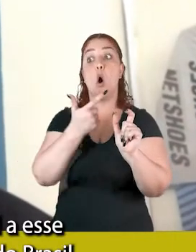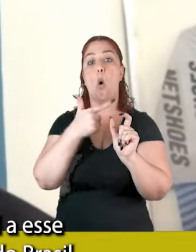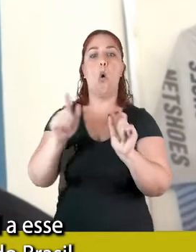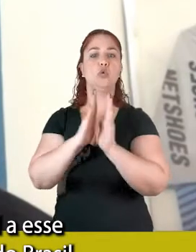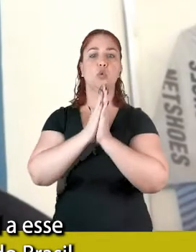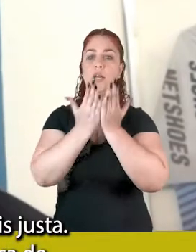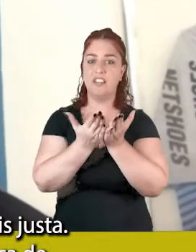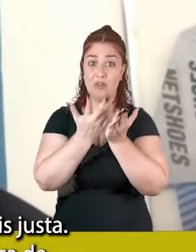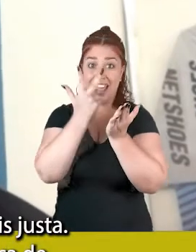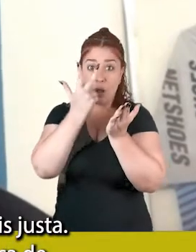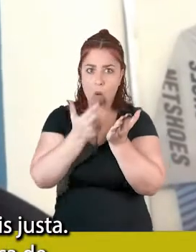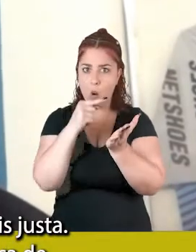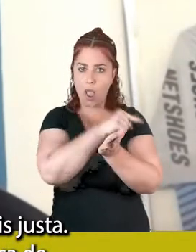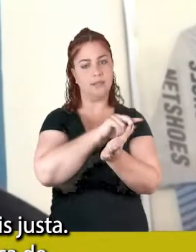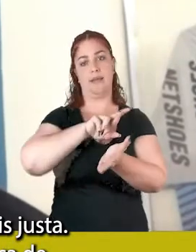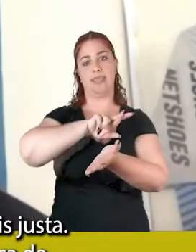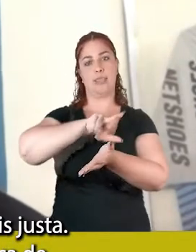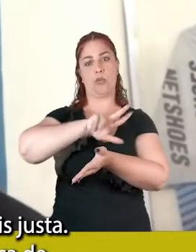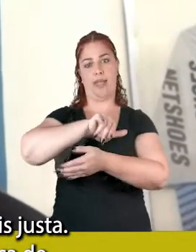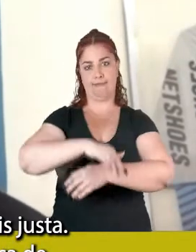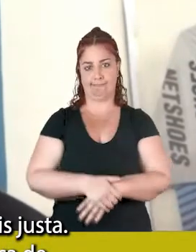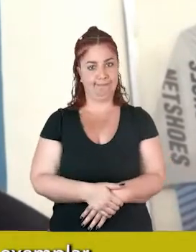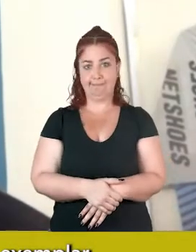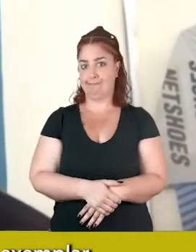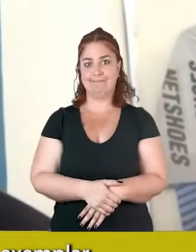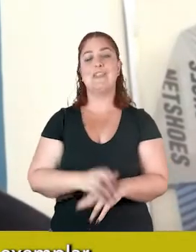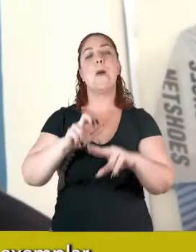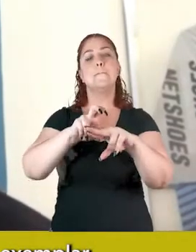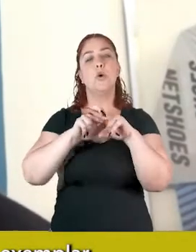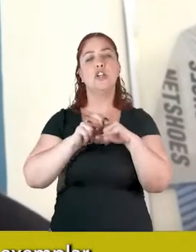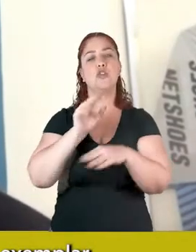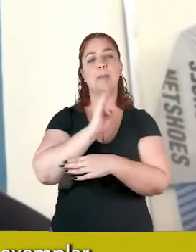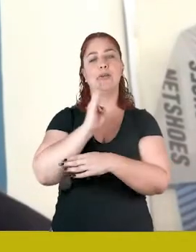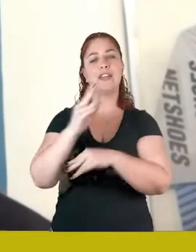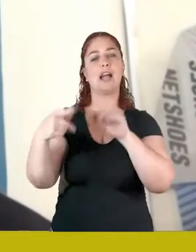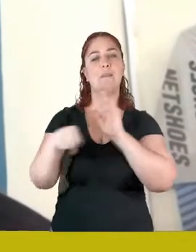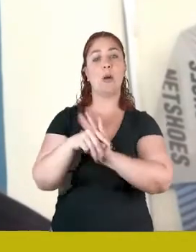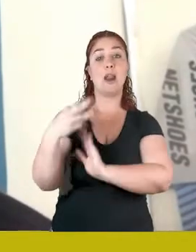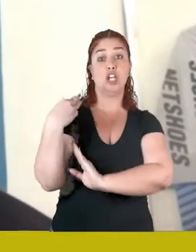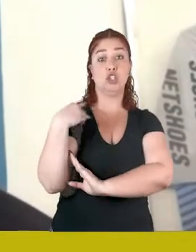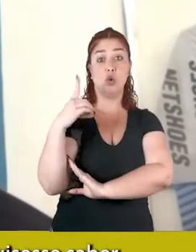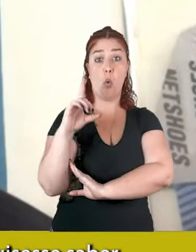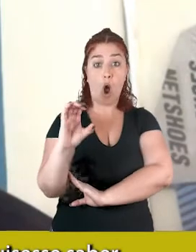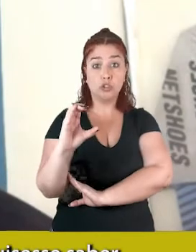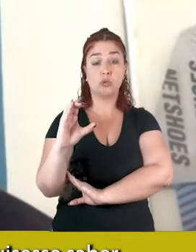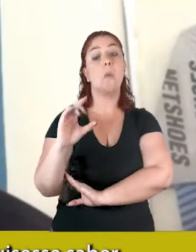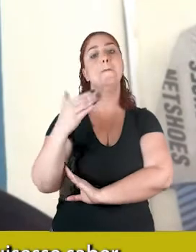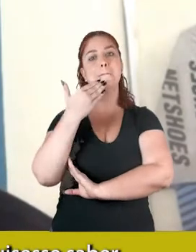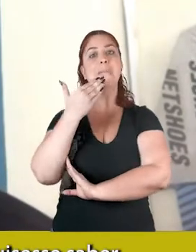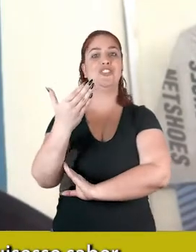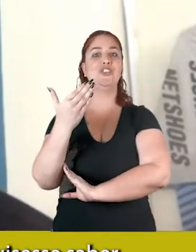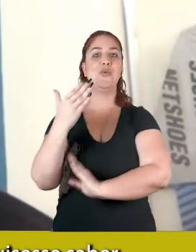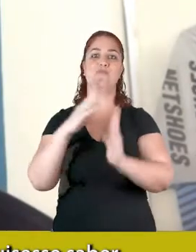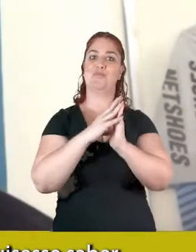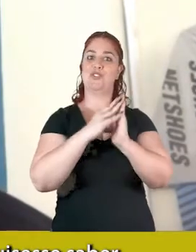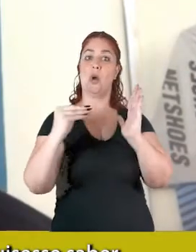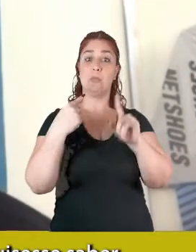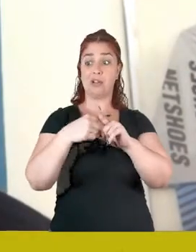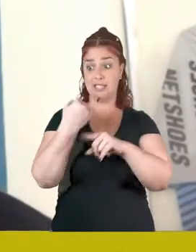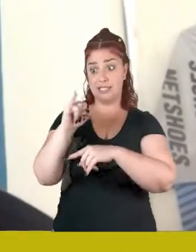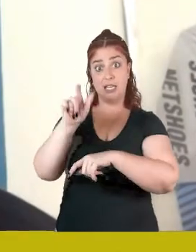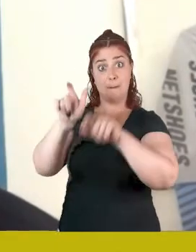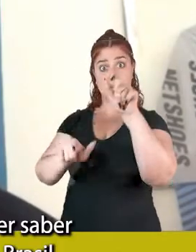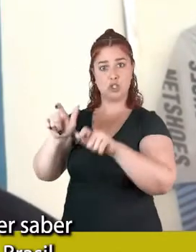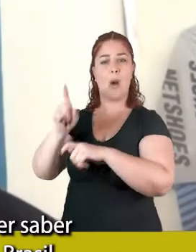contando a história do Brasil de uma maneira mais justa, por isso a biblioteca de Washington pediu um exemplar. porque se um americano quisesse